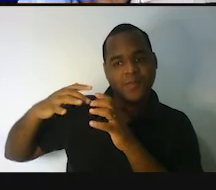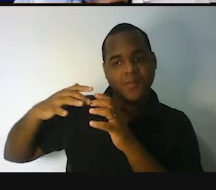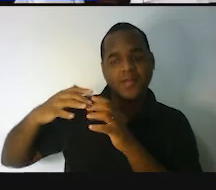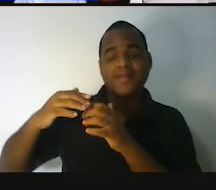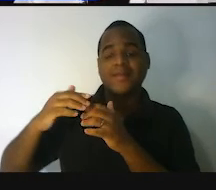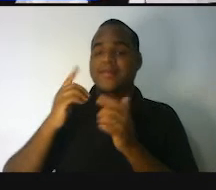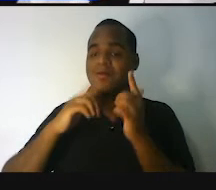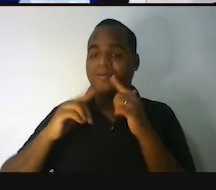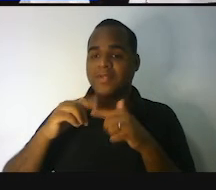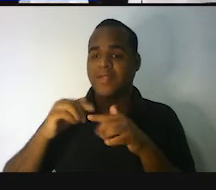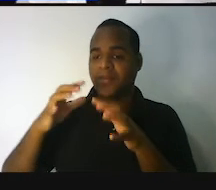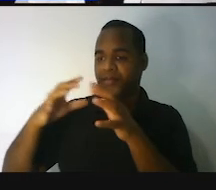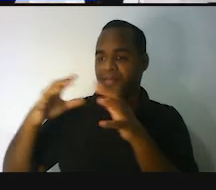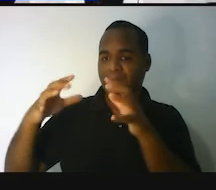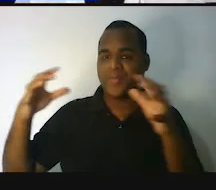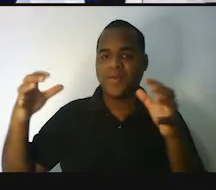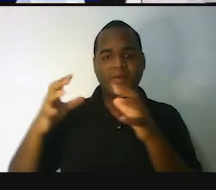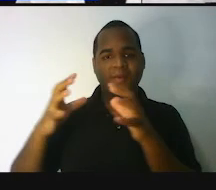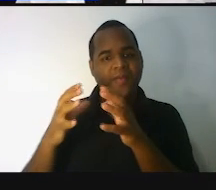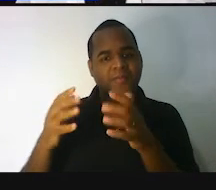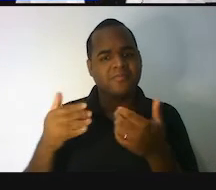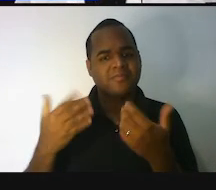ocupa quanto de espaço?